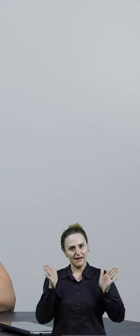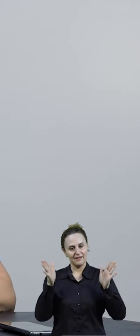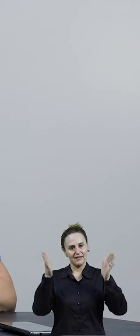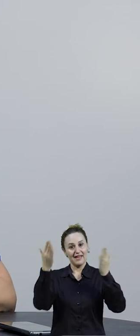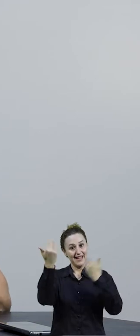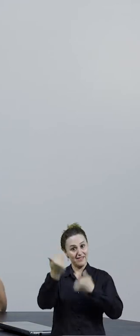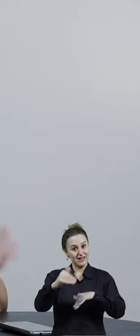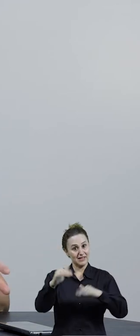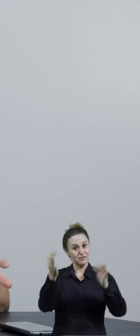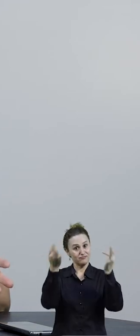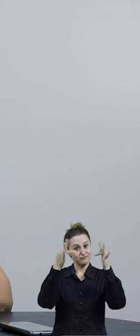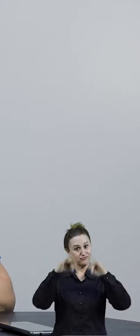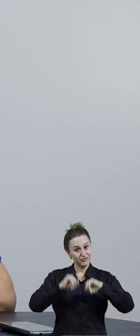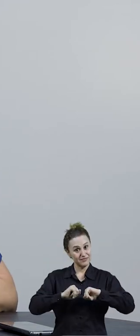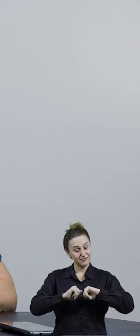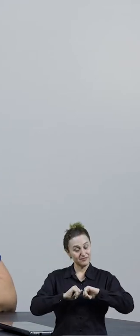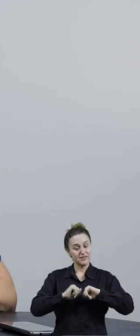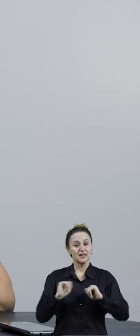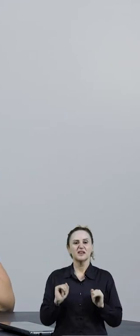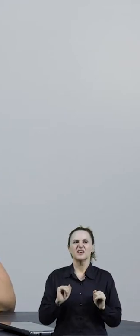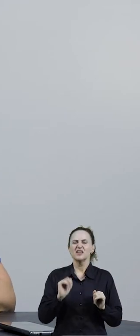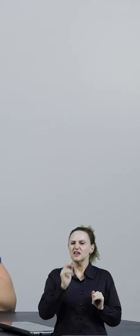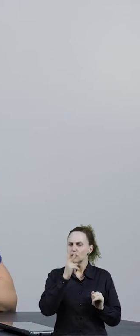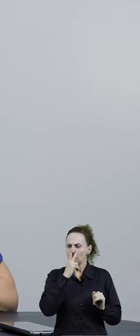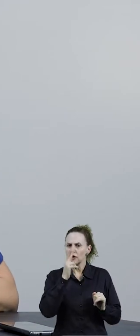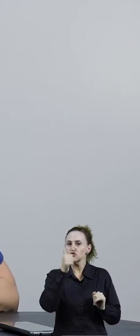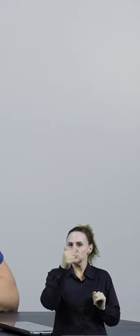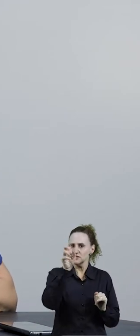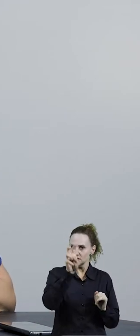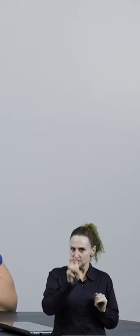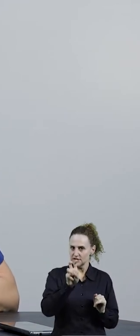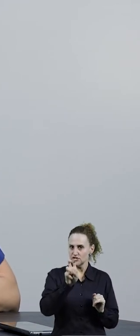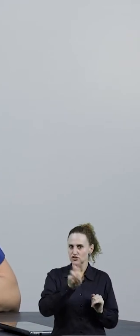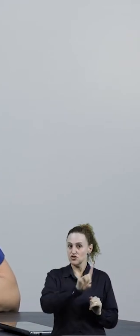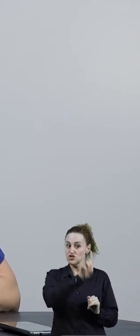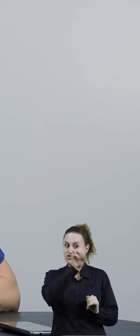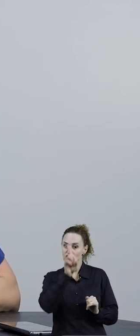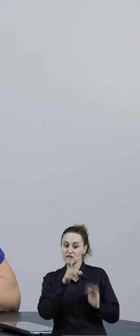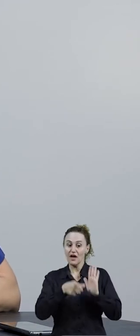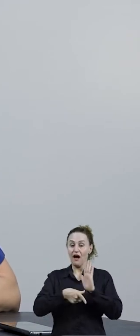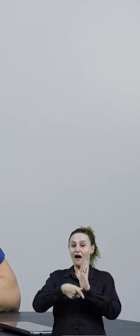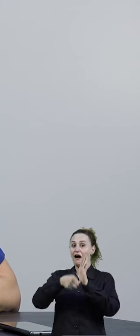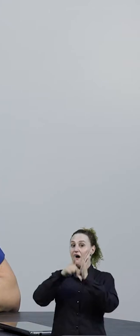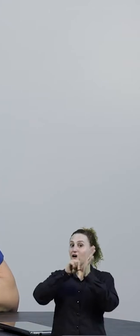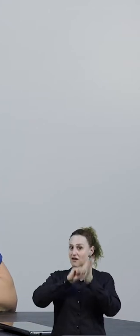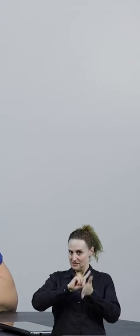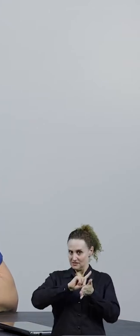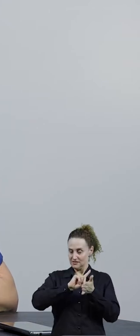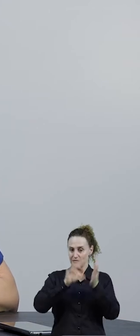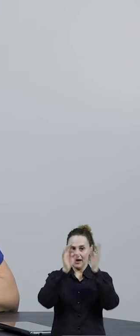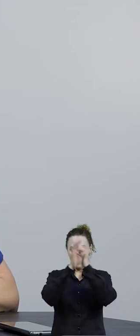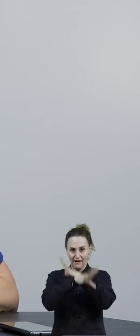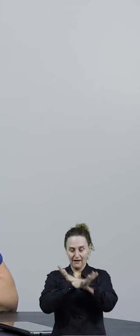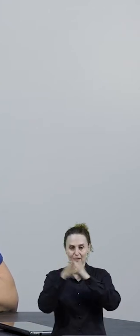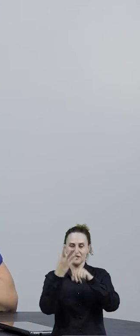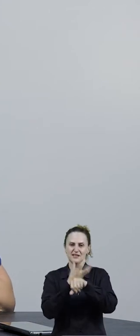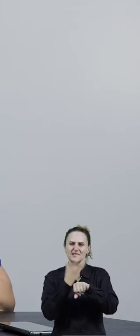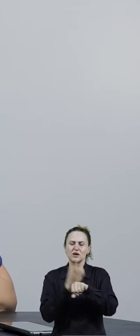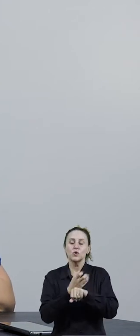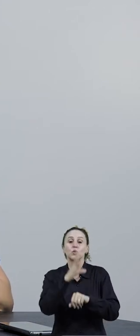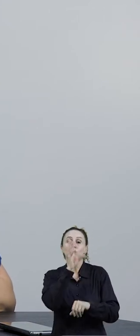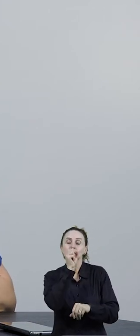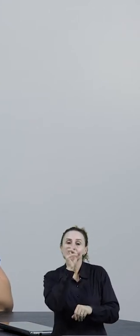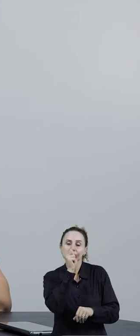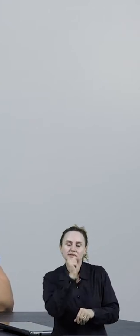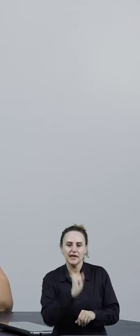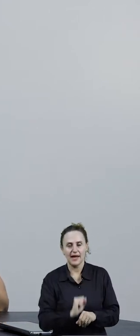final, atividade final, ela vai ser aberta uns 15 dias antes de encerrar o prazo da disciplina. Então, no